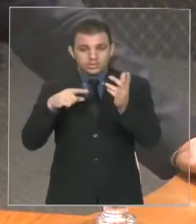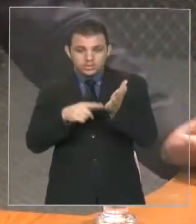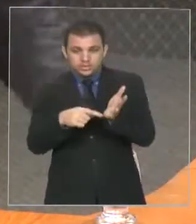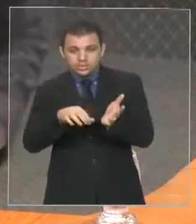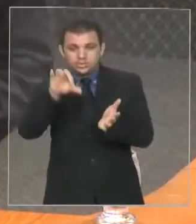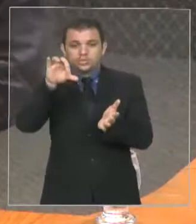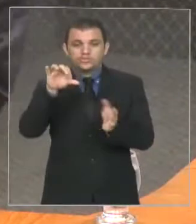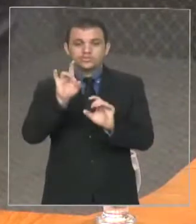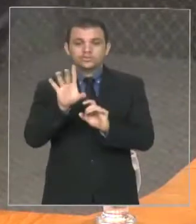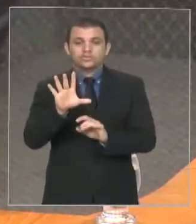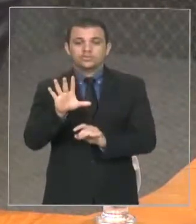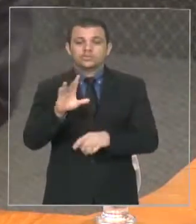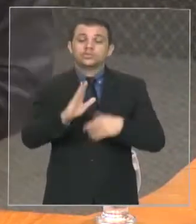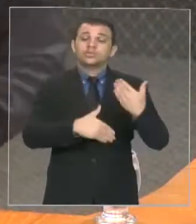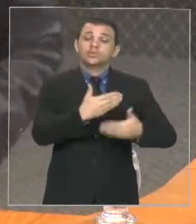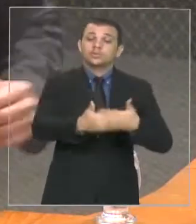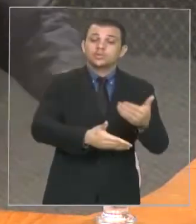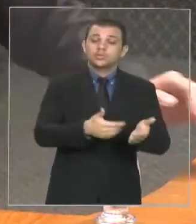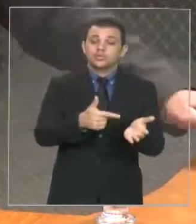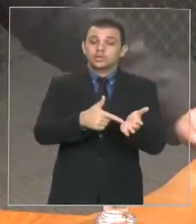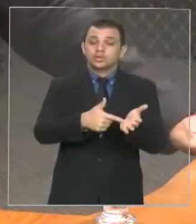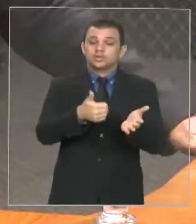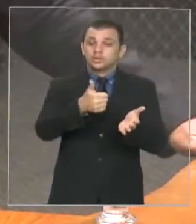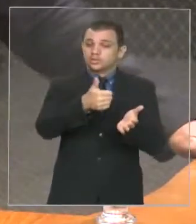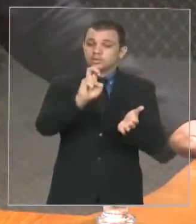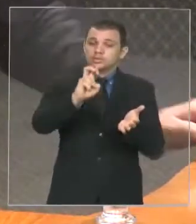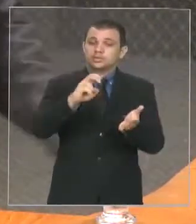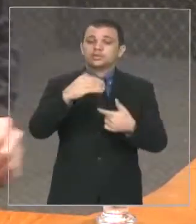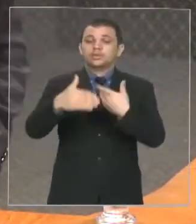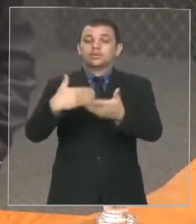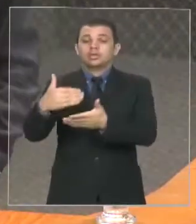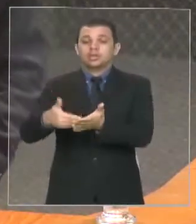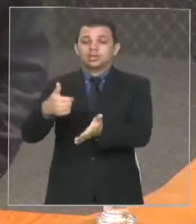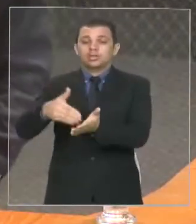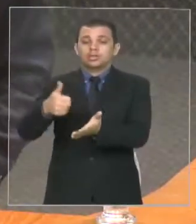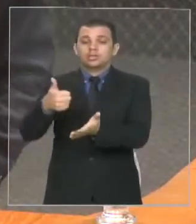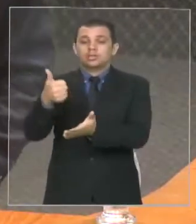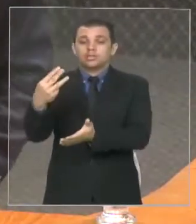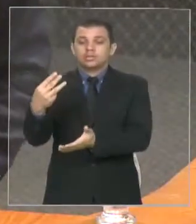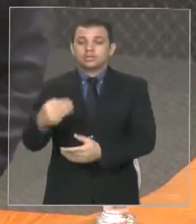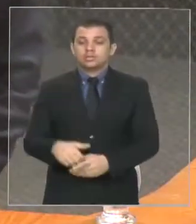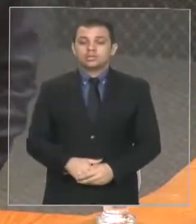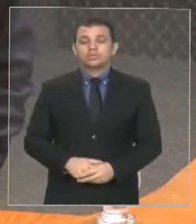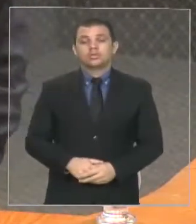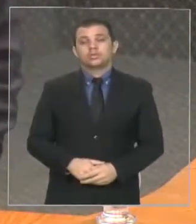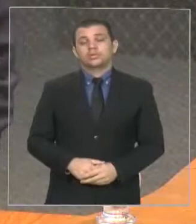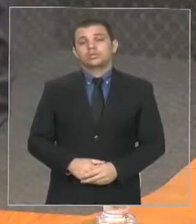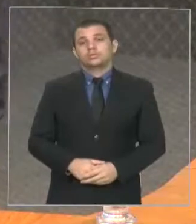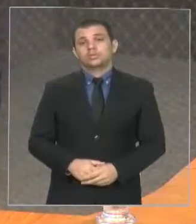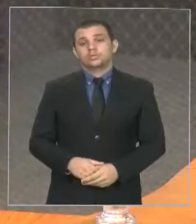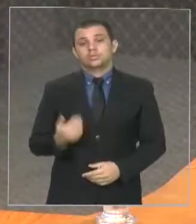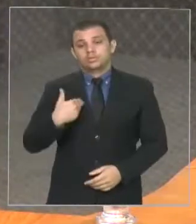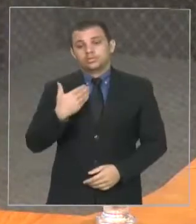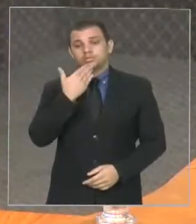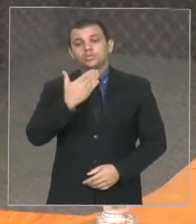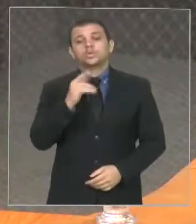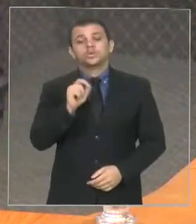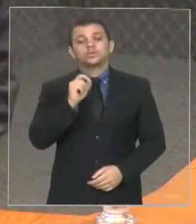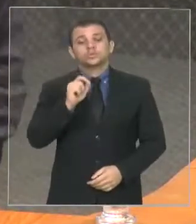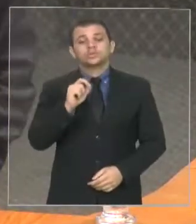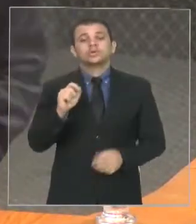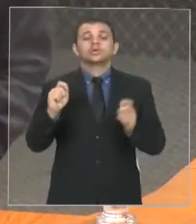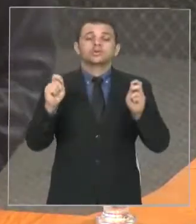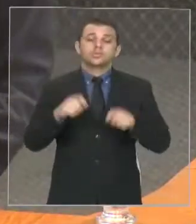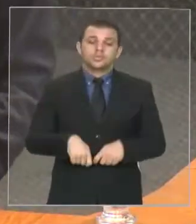eu tenho é que essas assinaturas aqui prevaleçam e que os deputados não se acovardem, não se limite a